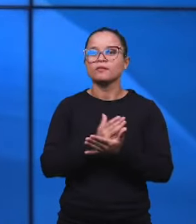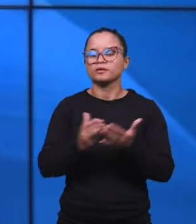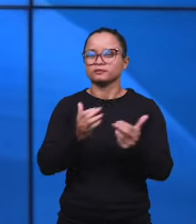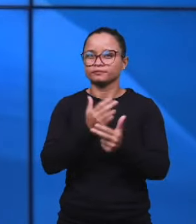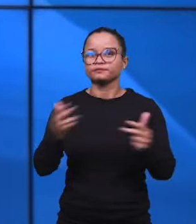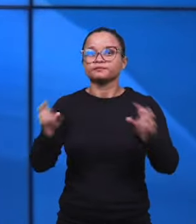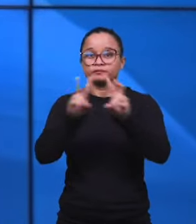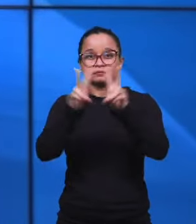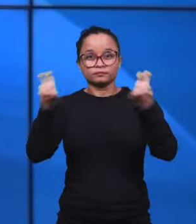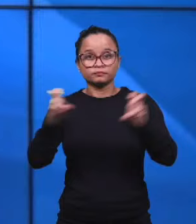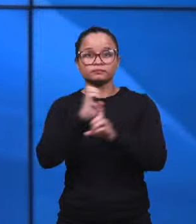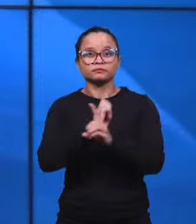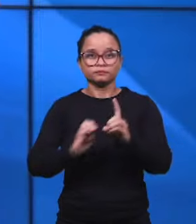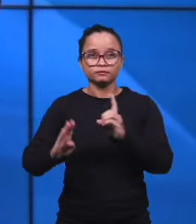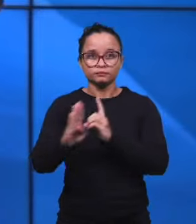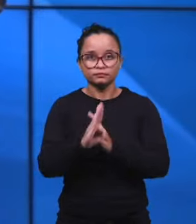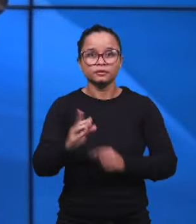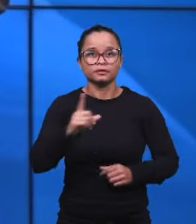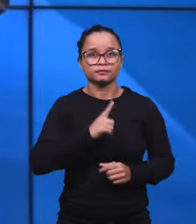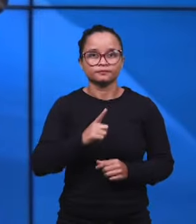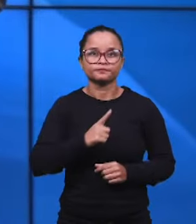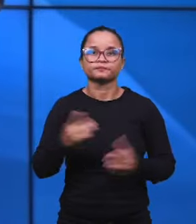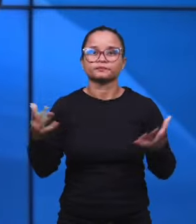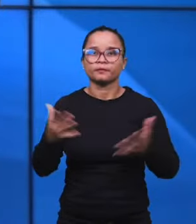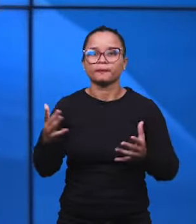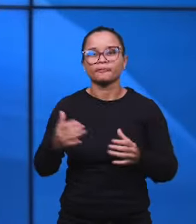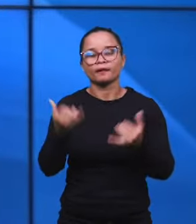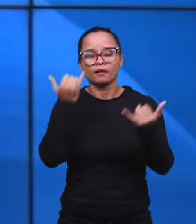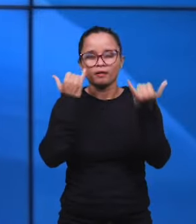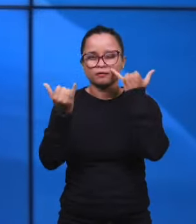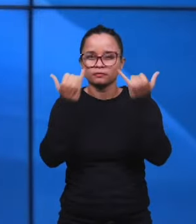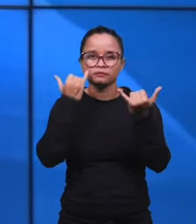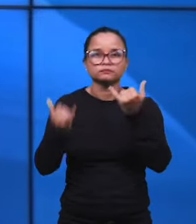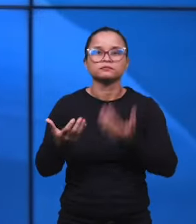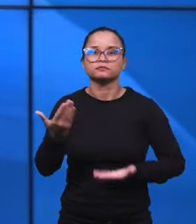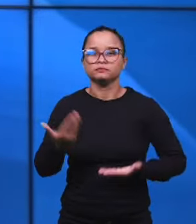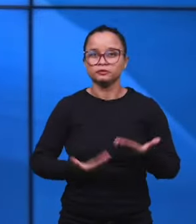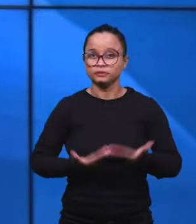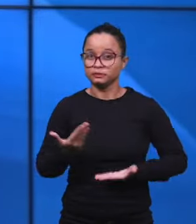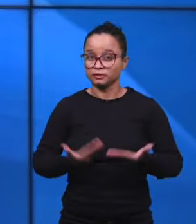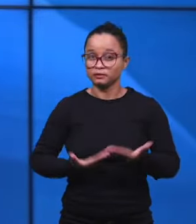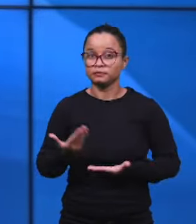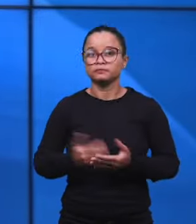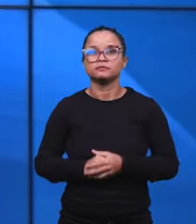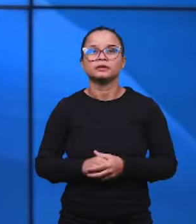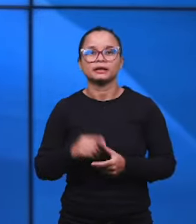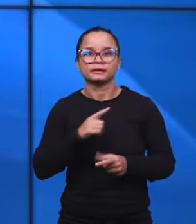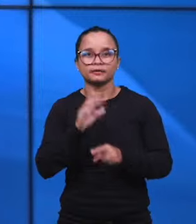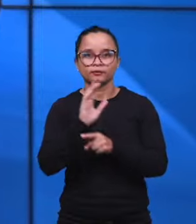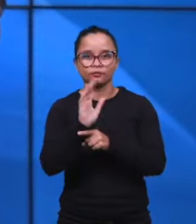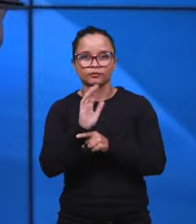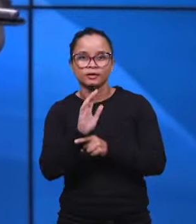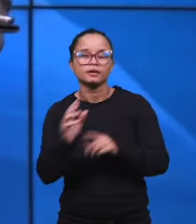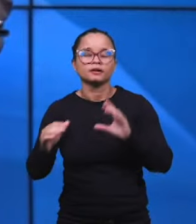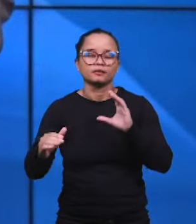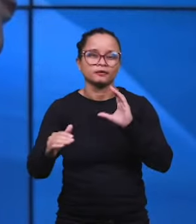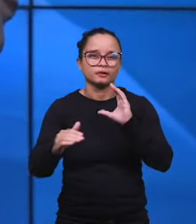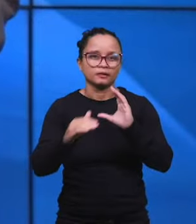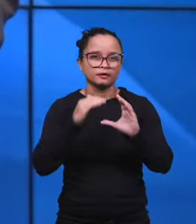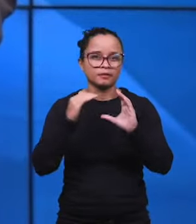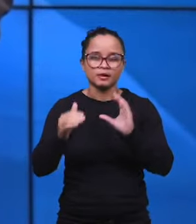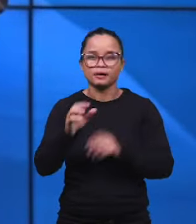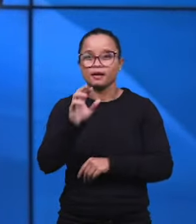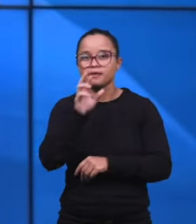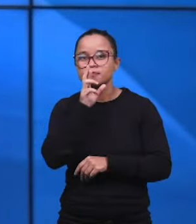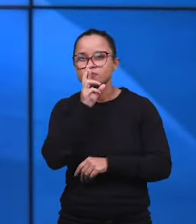Dominical e nessas partes nós recebemos aqui informações dos irmãos através dos vídeos, respondendo algumas perguntas